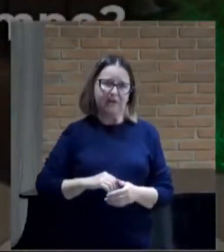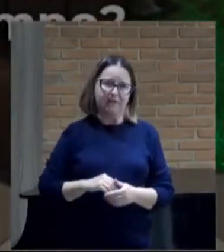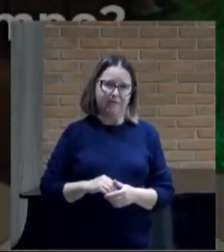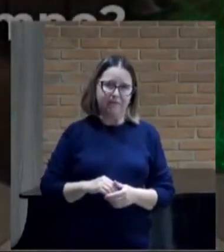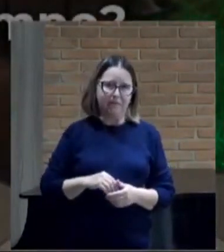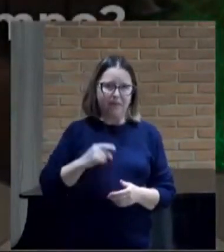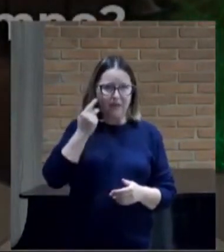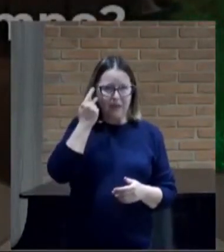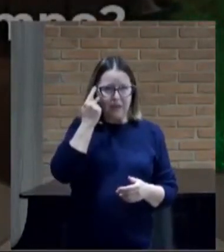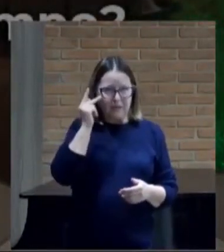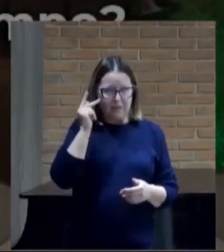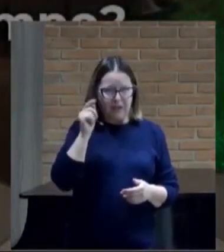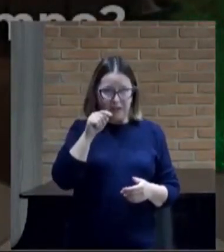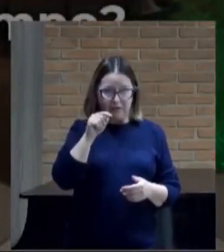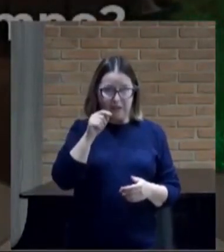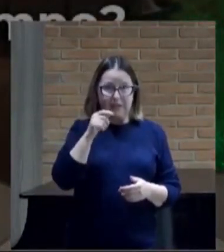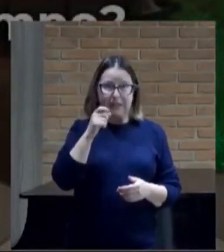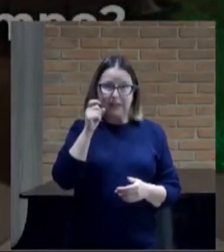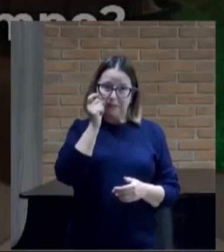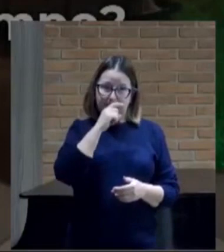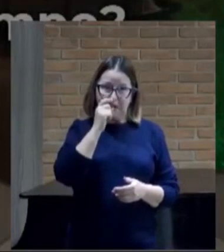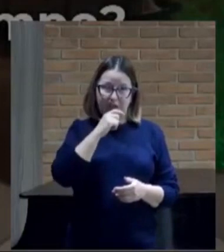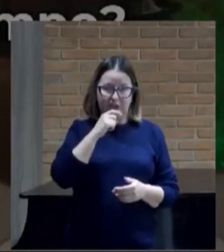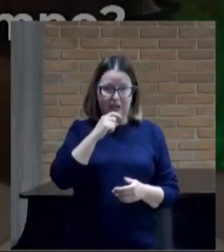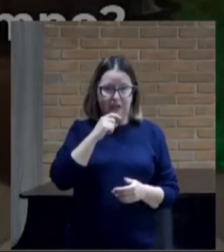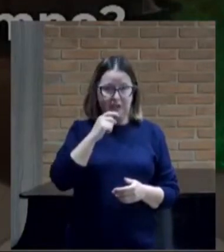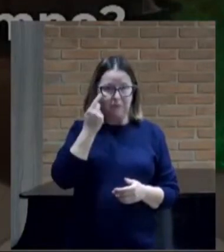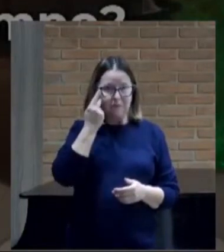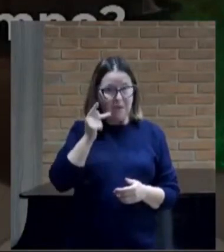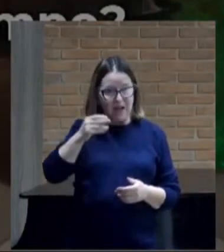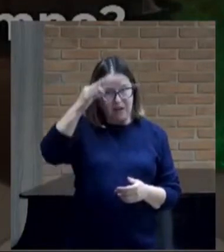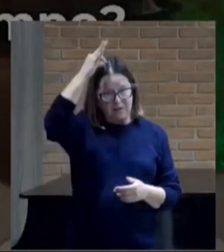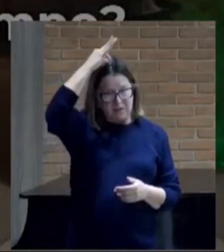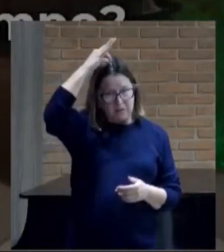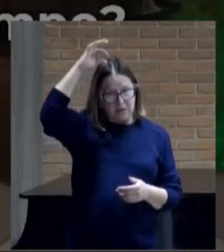para que mentisses ao Espírito Santo?